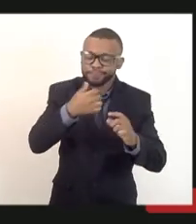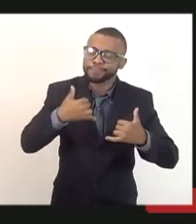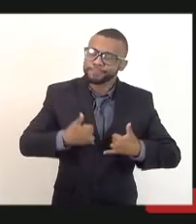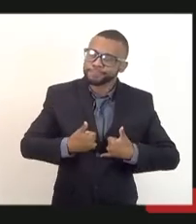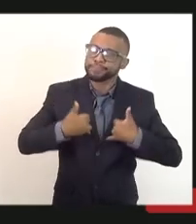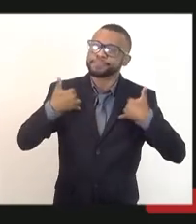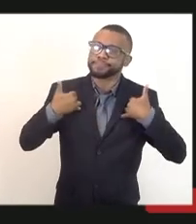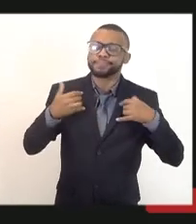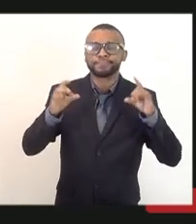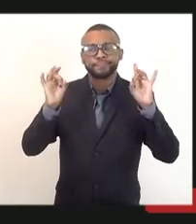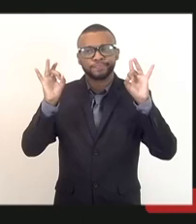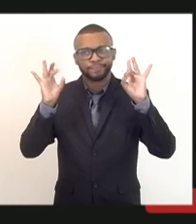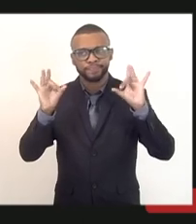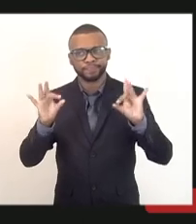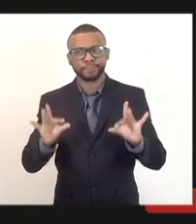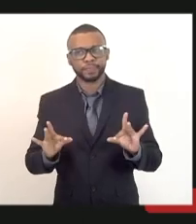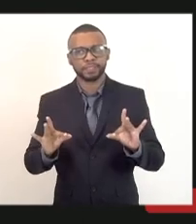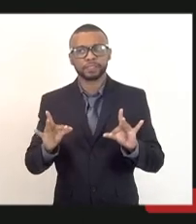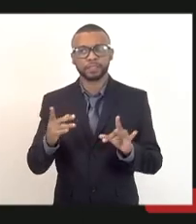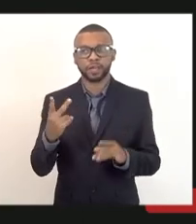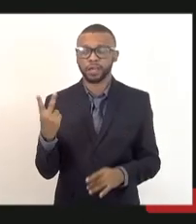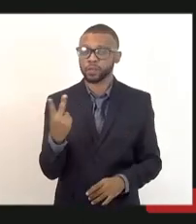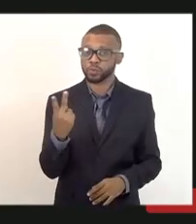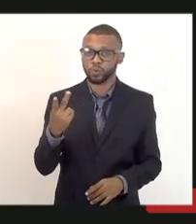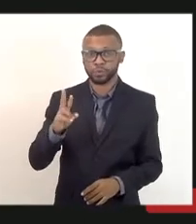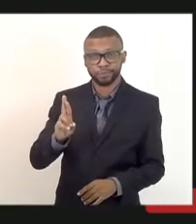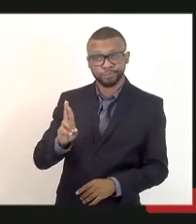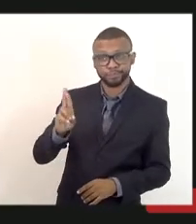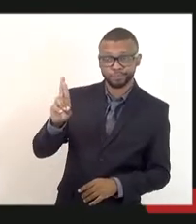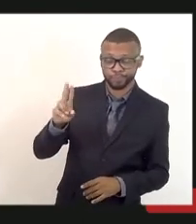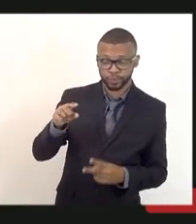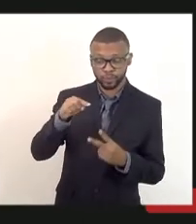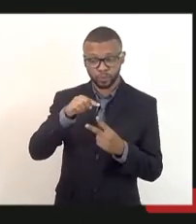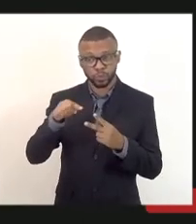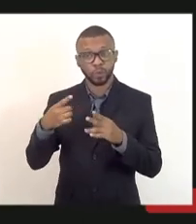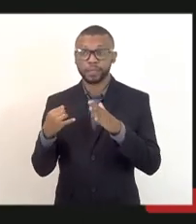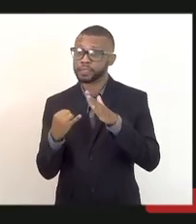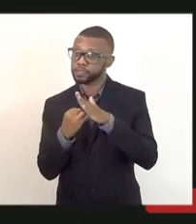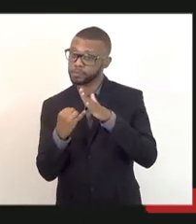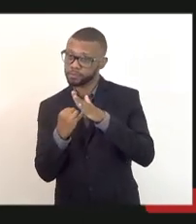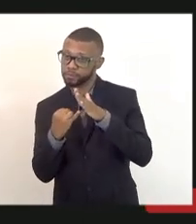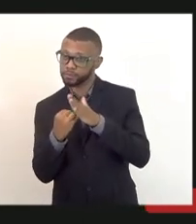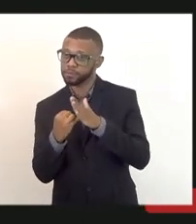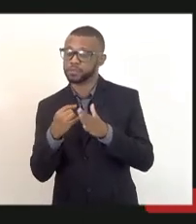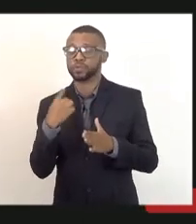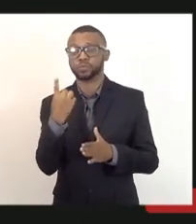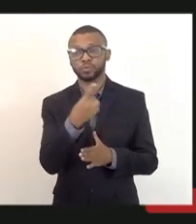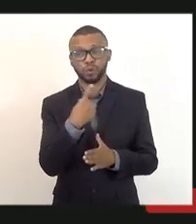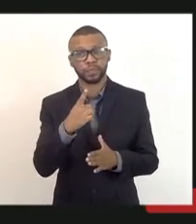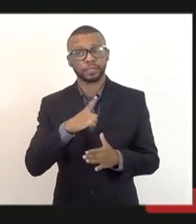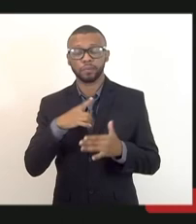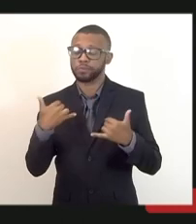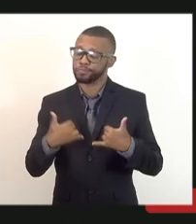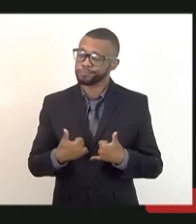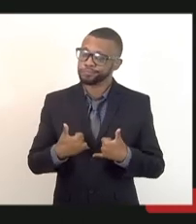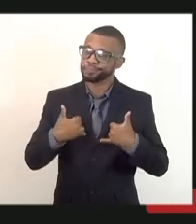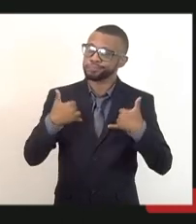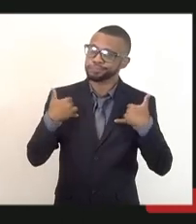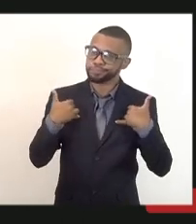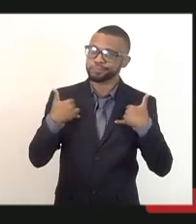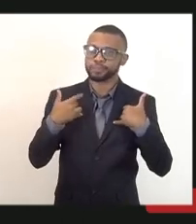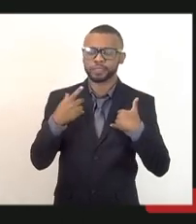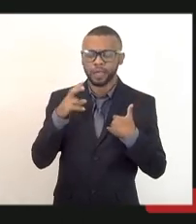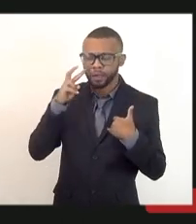especial a dois representantes de duas instituições que a gente tem muito orgulho e tem visto o